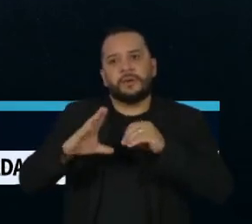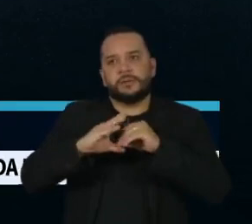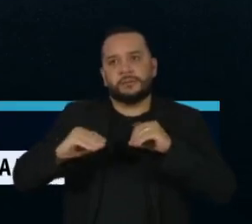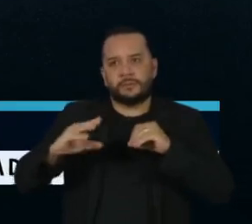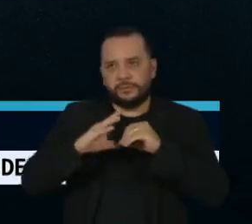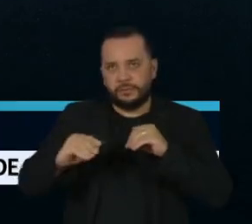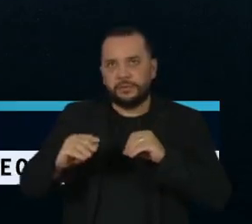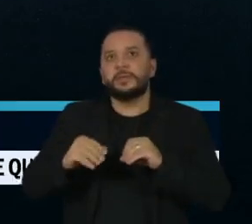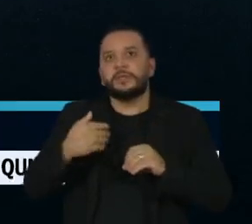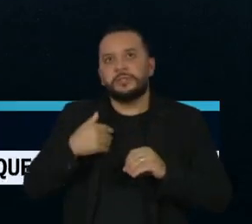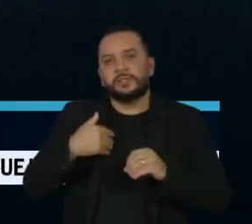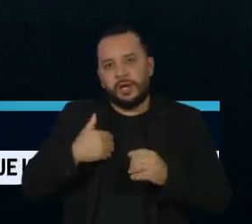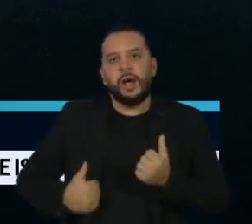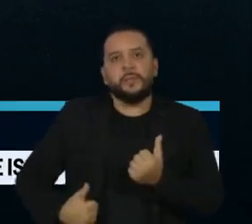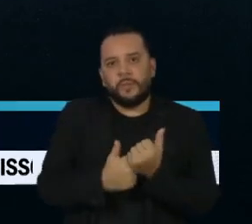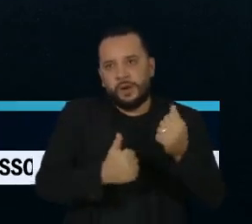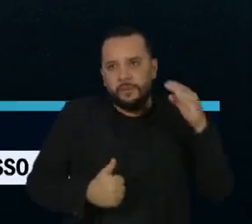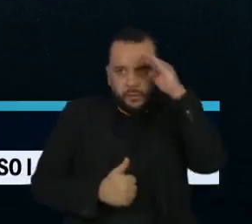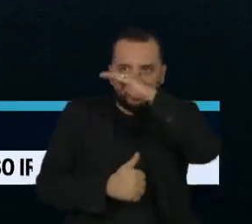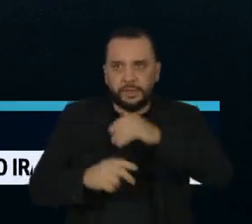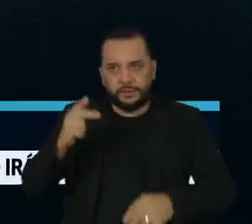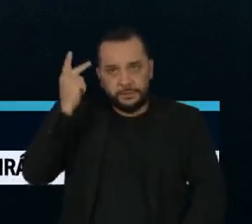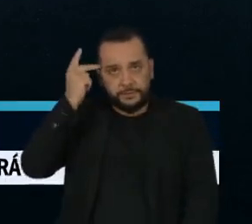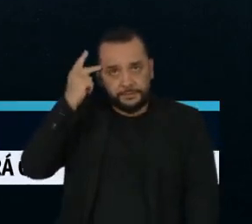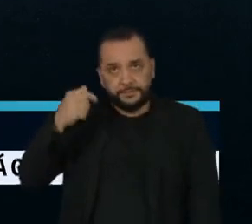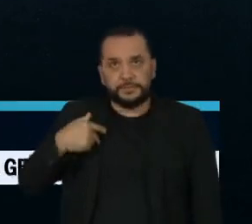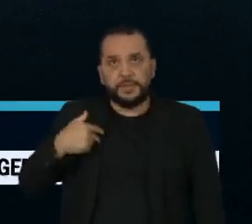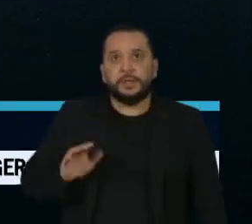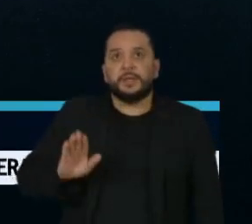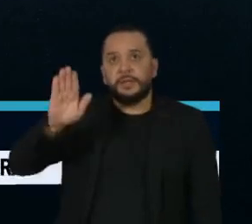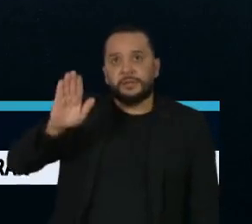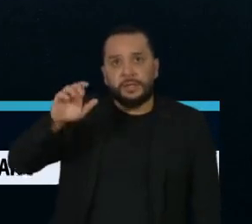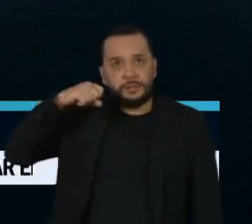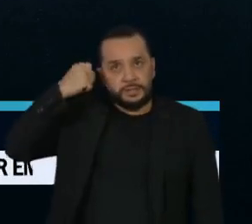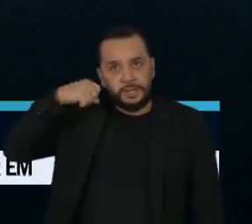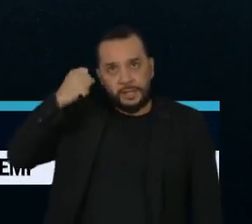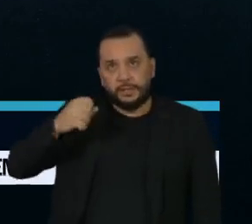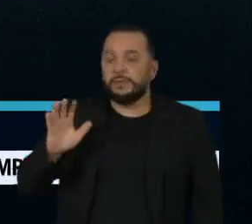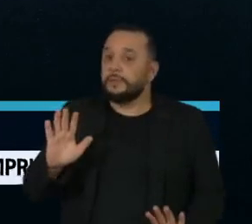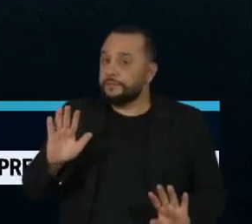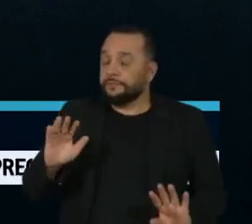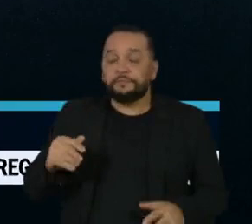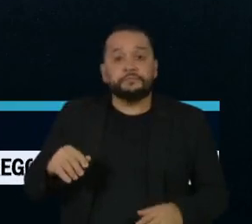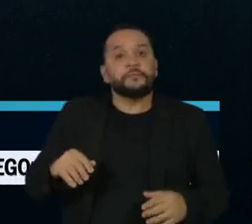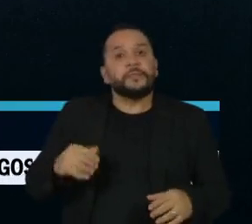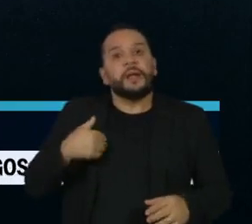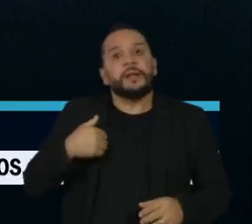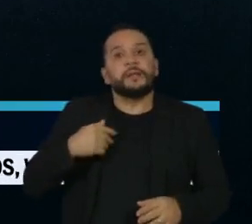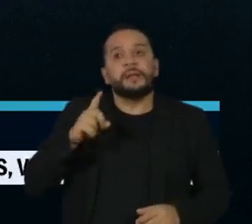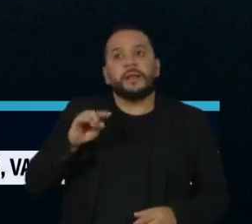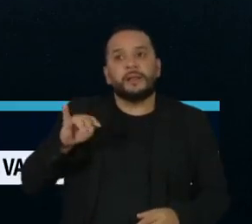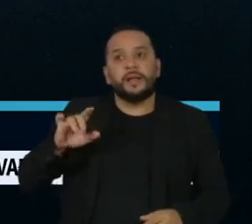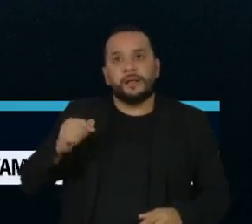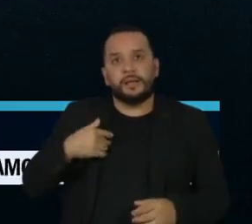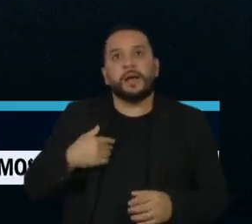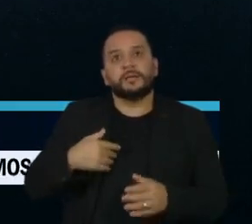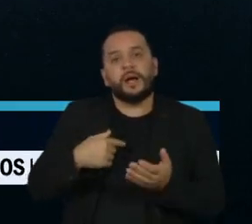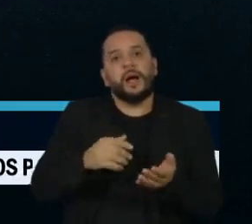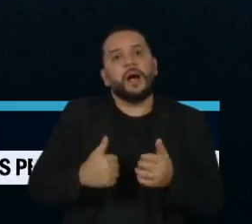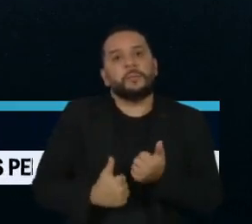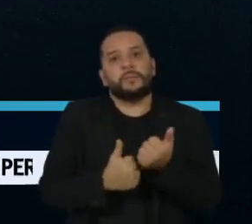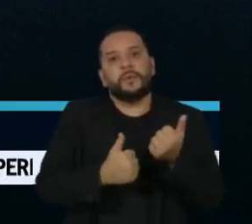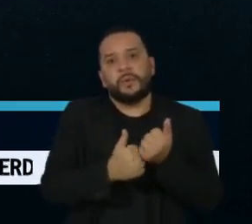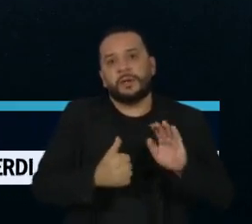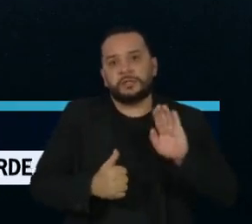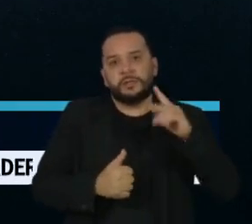apoiada por Bolsonaro em São Paulo. Pré-candidato ao Senado, Datena tinha acertado apoio aos candidatos do PSDB até pouco